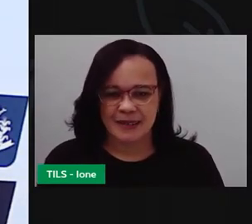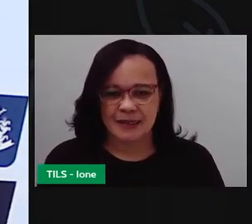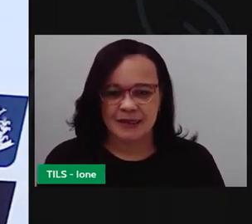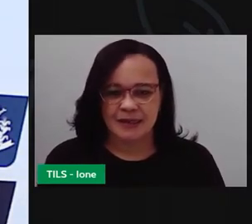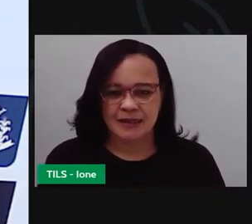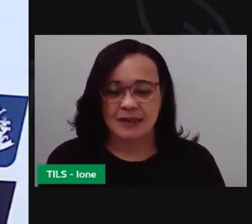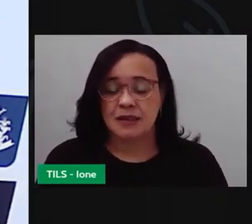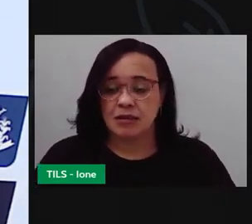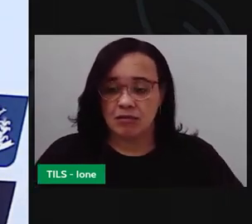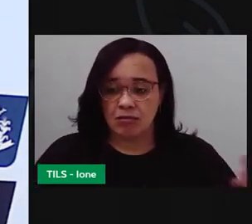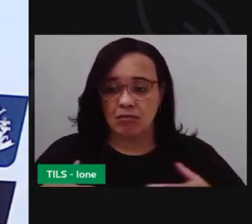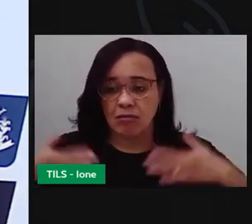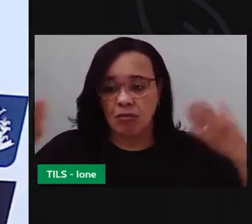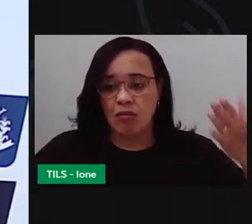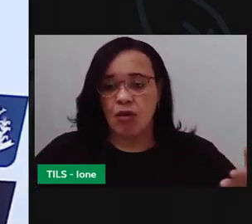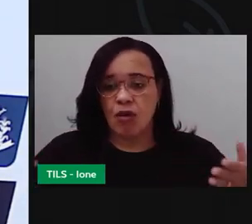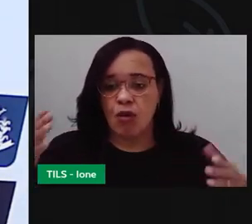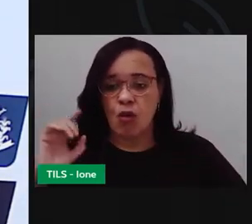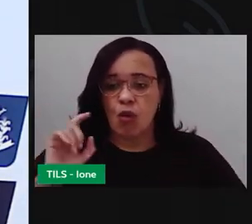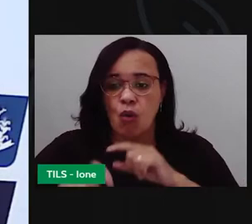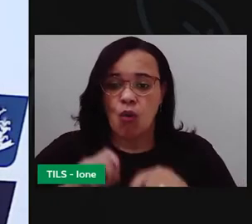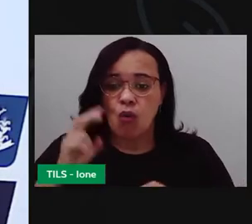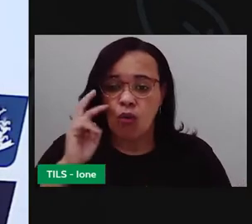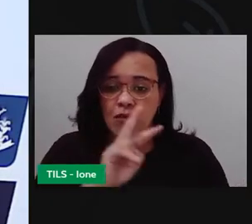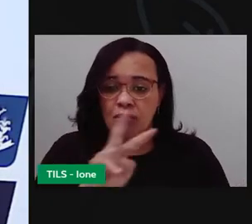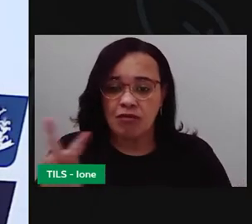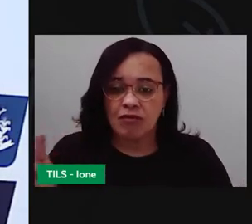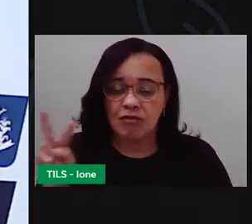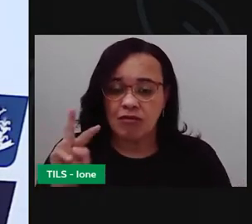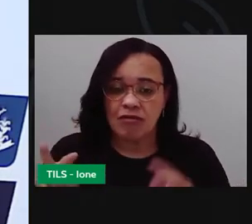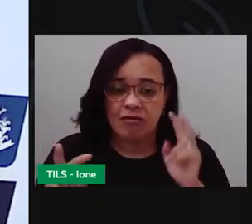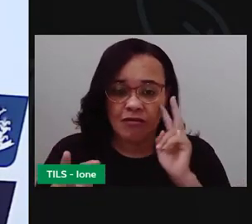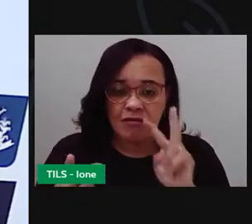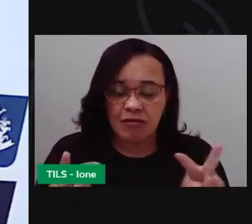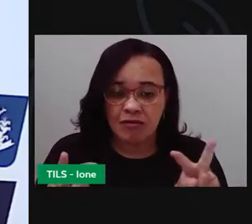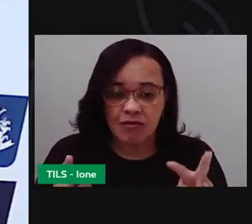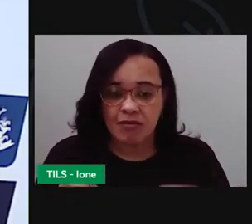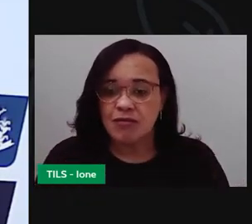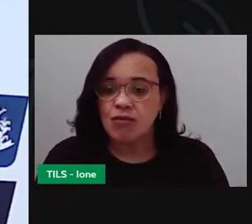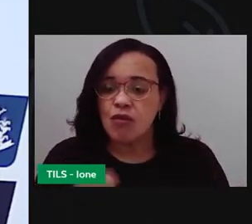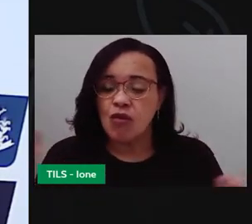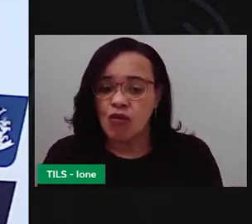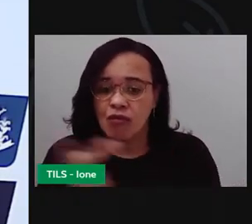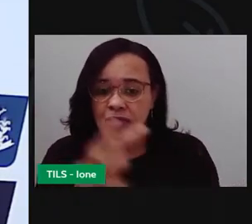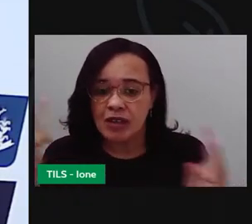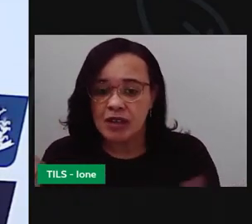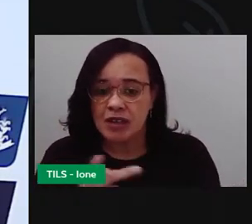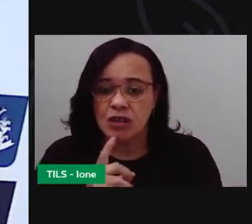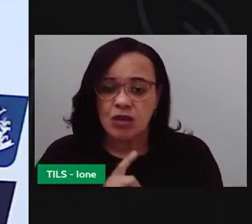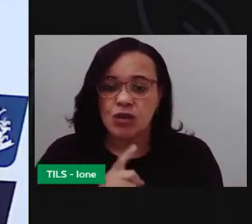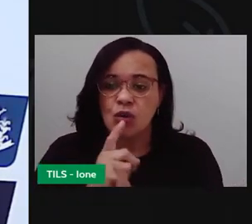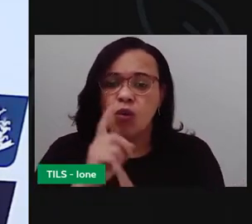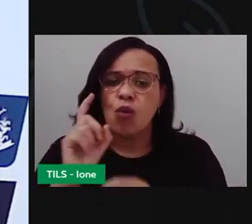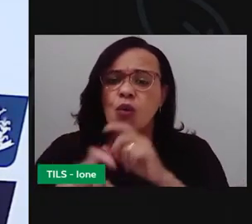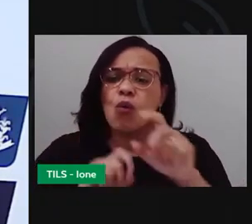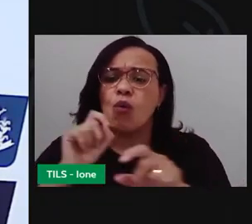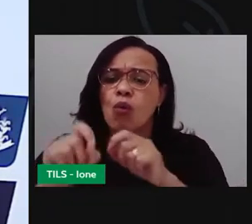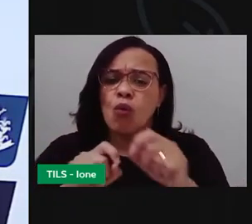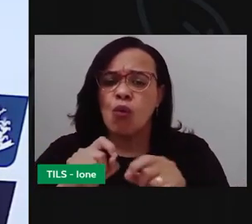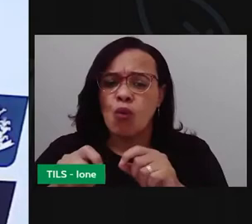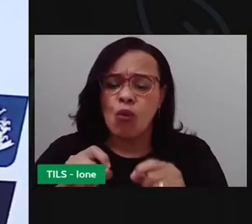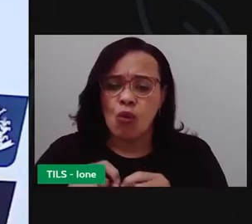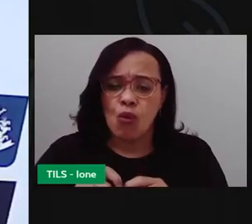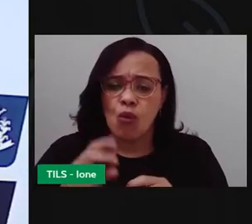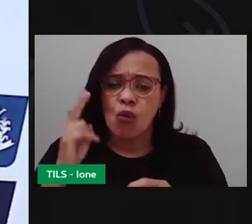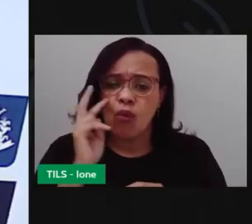De repente, vindo a pipa ser levada para o vento, descobri o feliz da vida que era